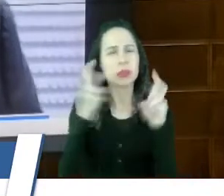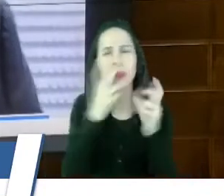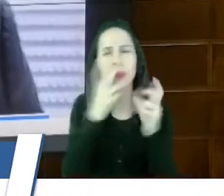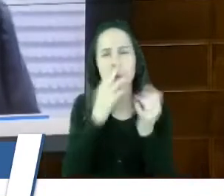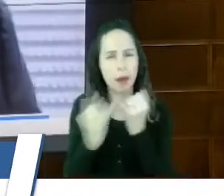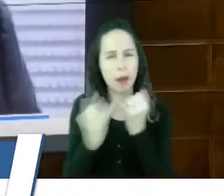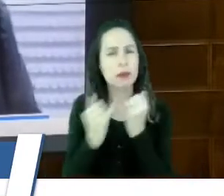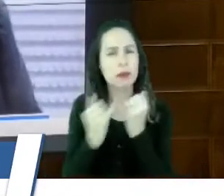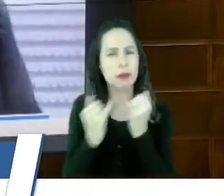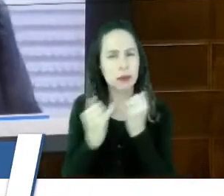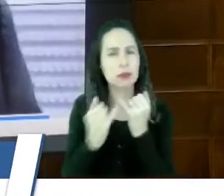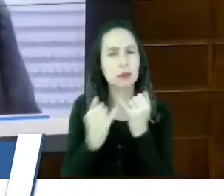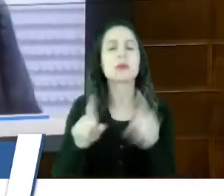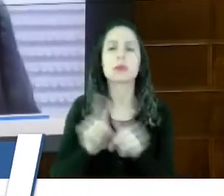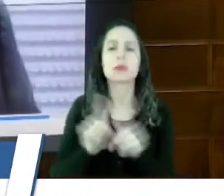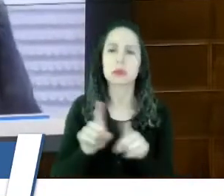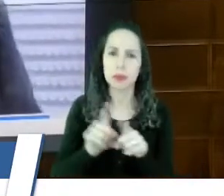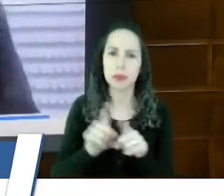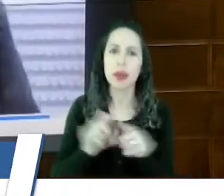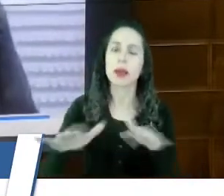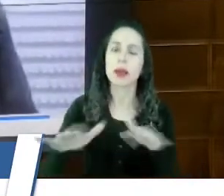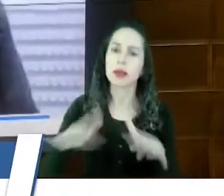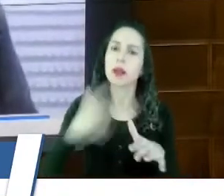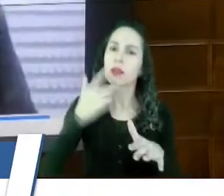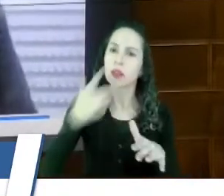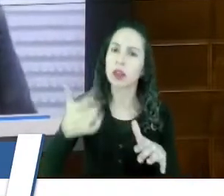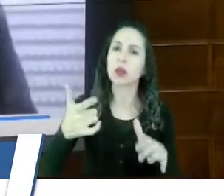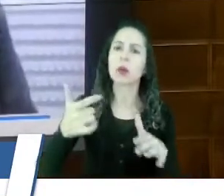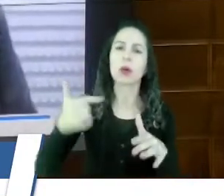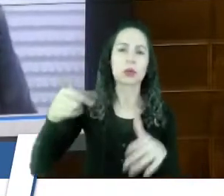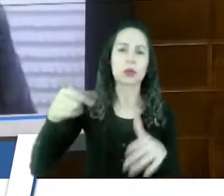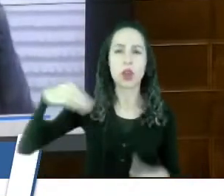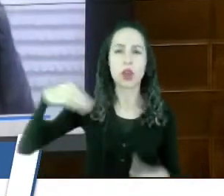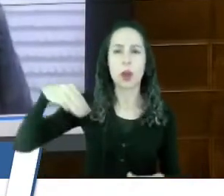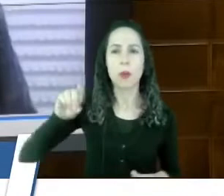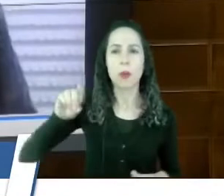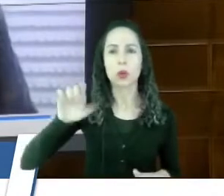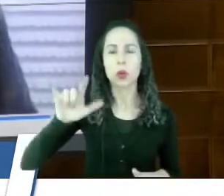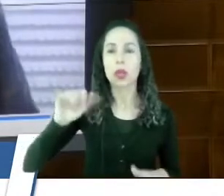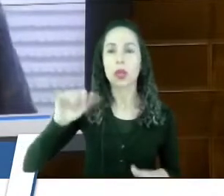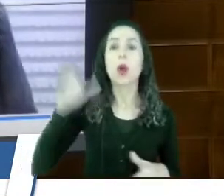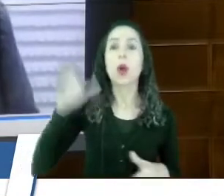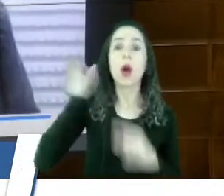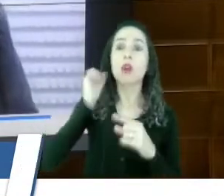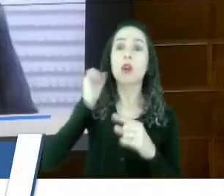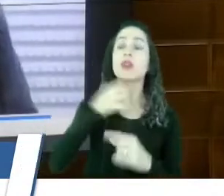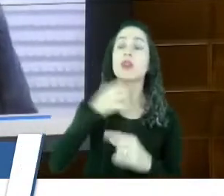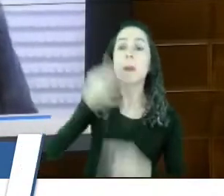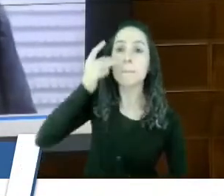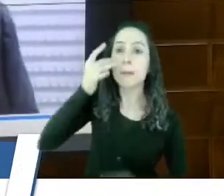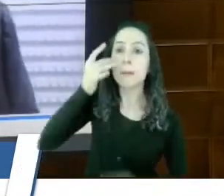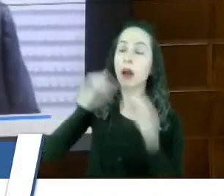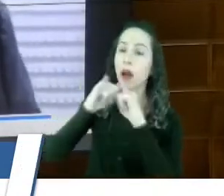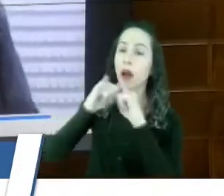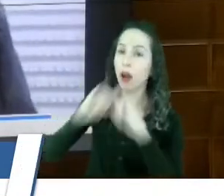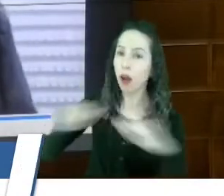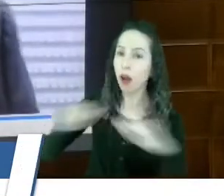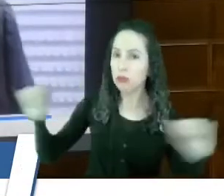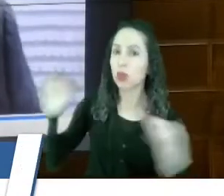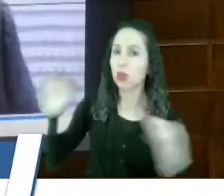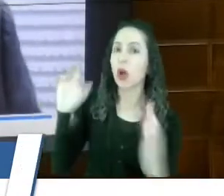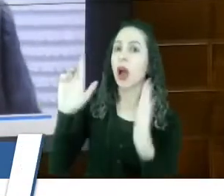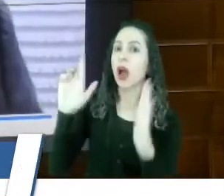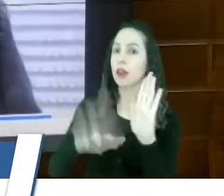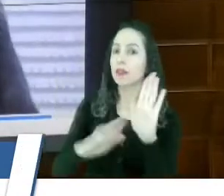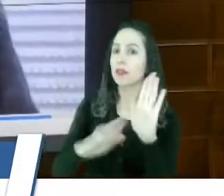Ele também, a ação foi julgada procedente, sem modulação, e ele ouviu, de viva voz, de todo órgão especial, a referência a essa fraude, a